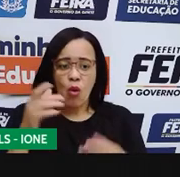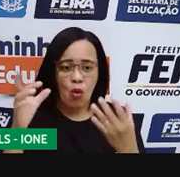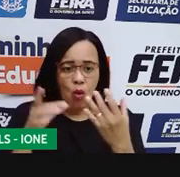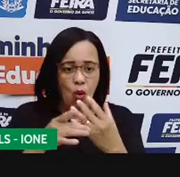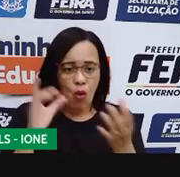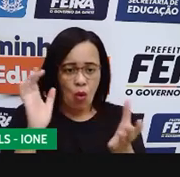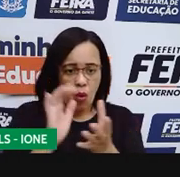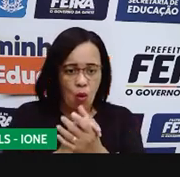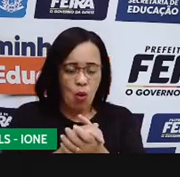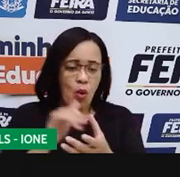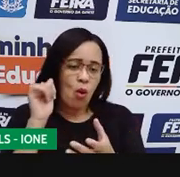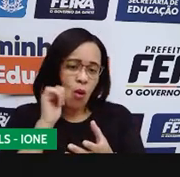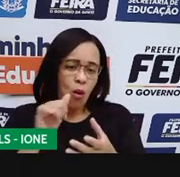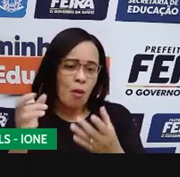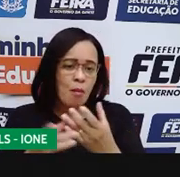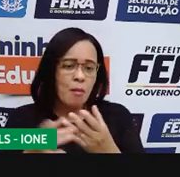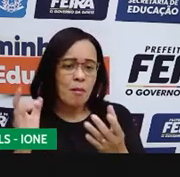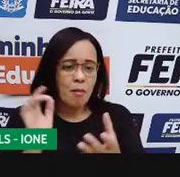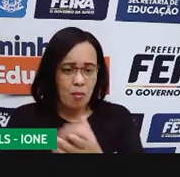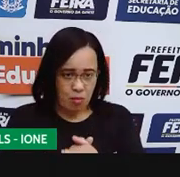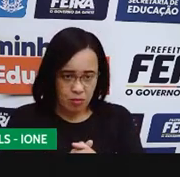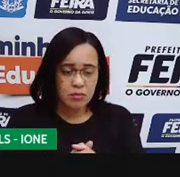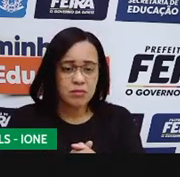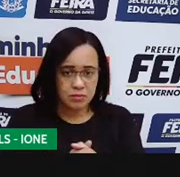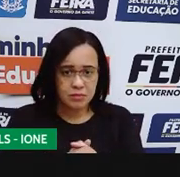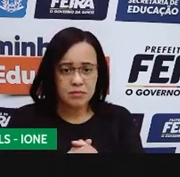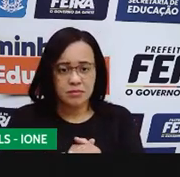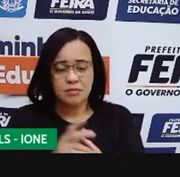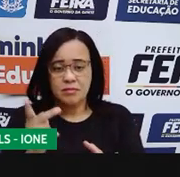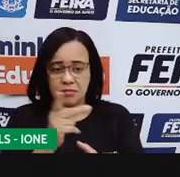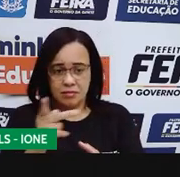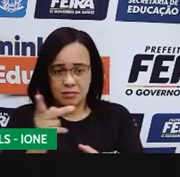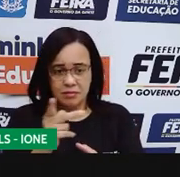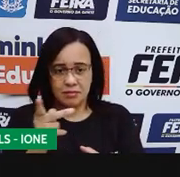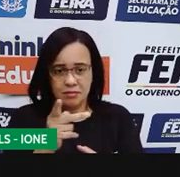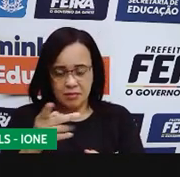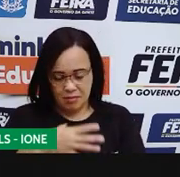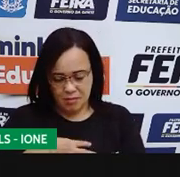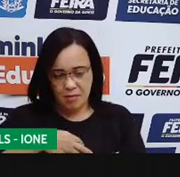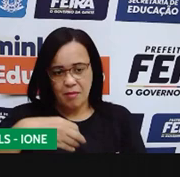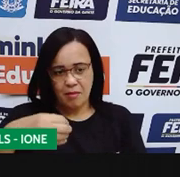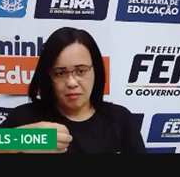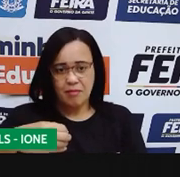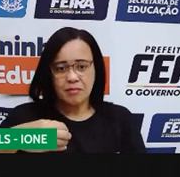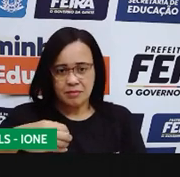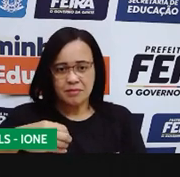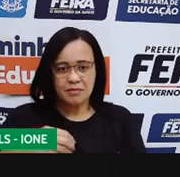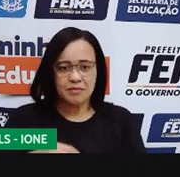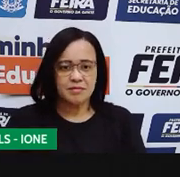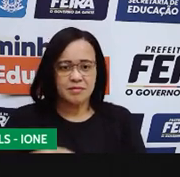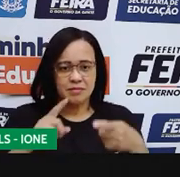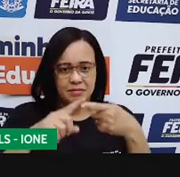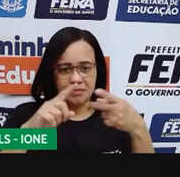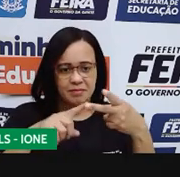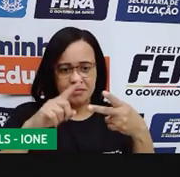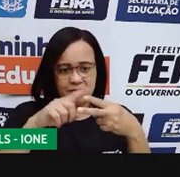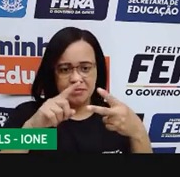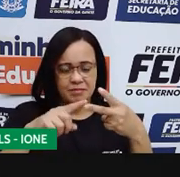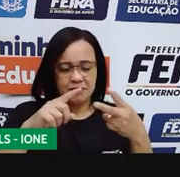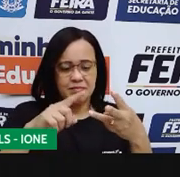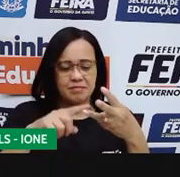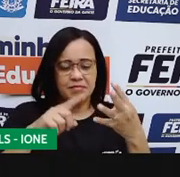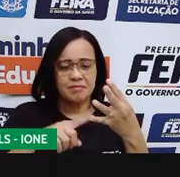avós. E aí, os pais dessas crianças, aqui, então, é uma família, aqui é a composição de uma família